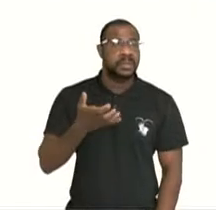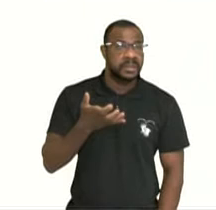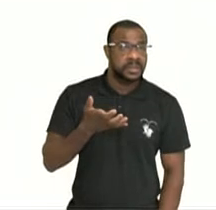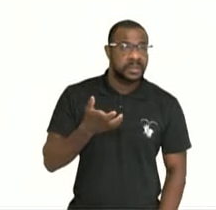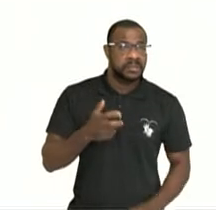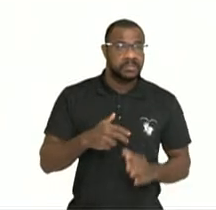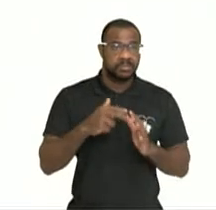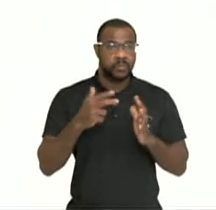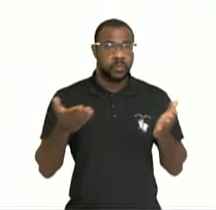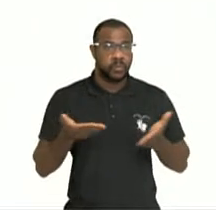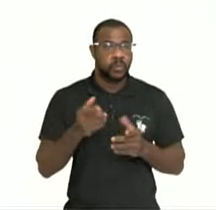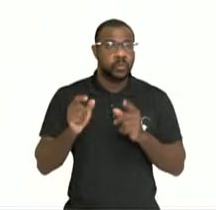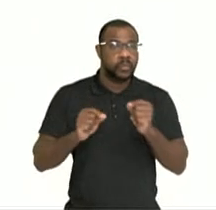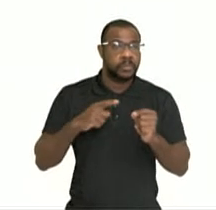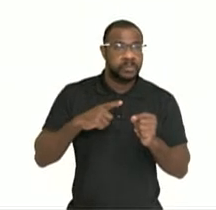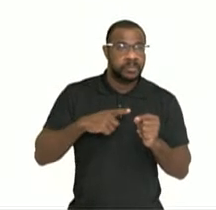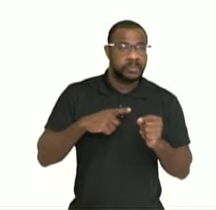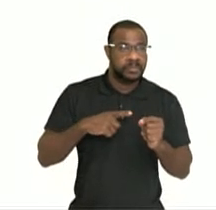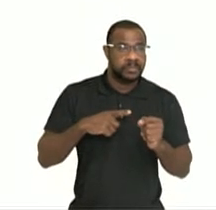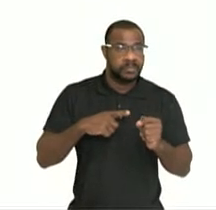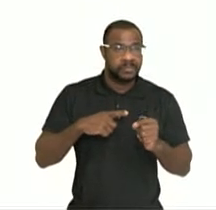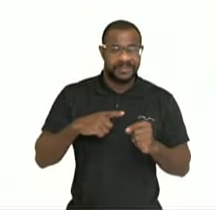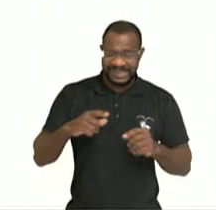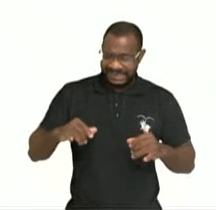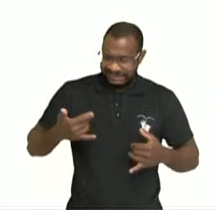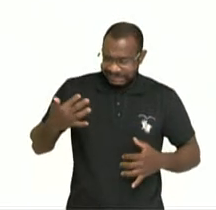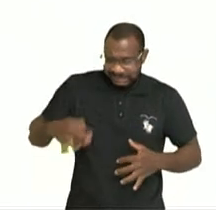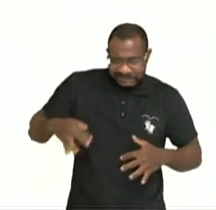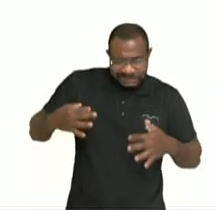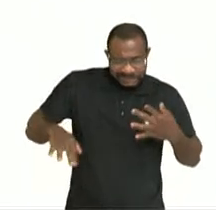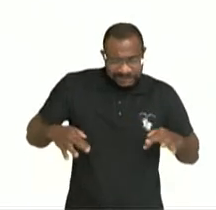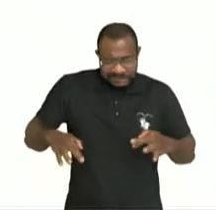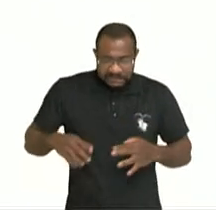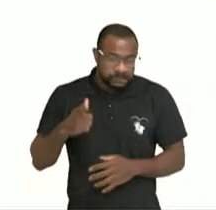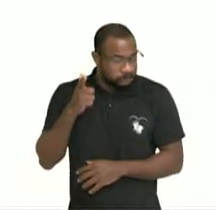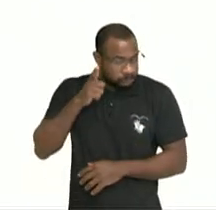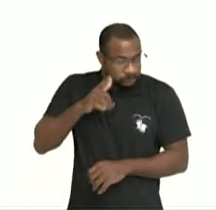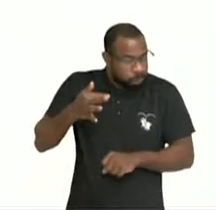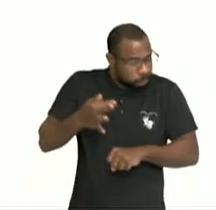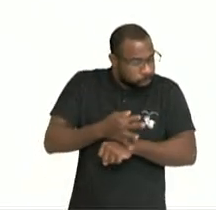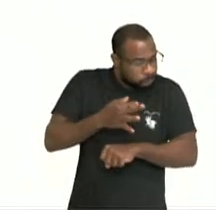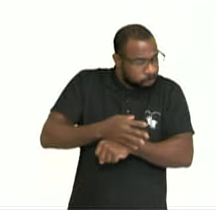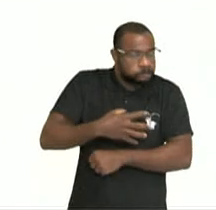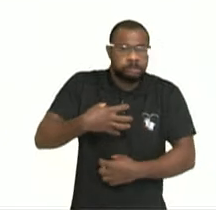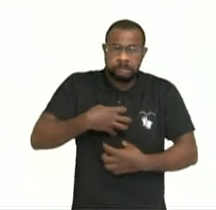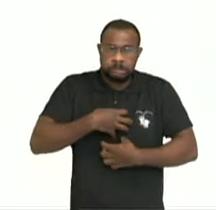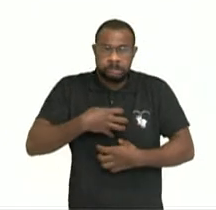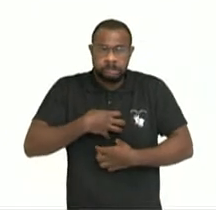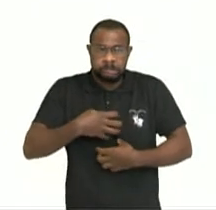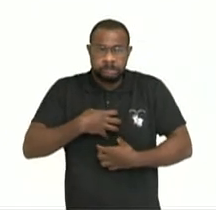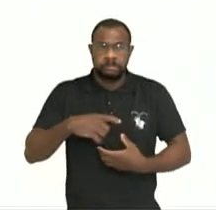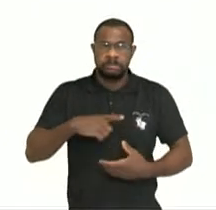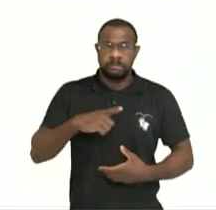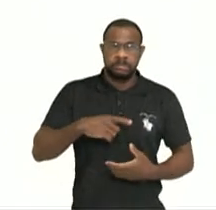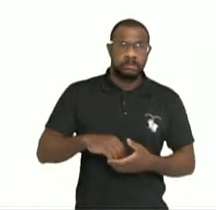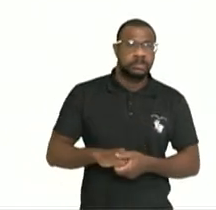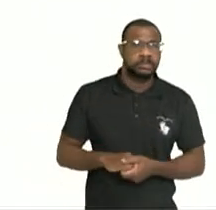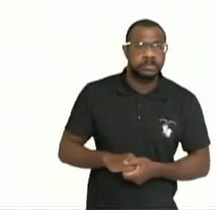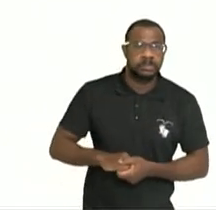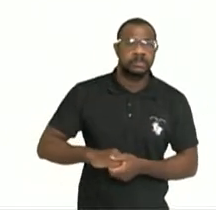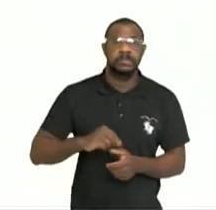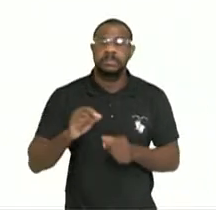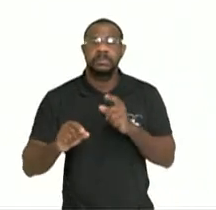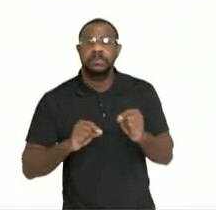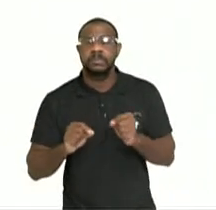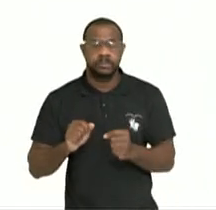além do bojador, tem que passar além da dor. Deus ao mar o perigo e o abismo deu, mas nele que